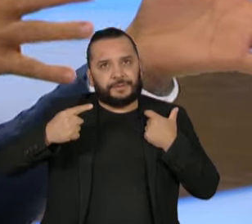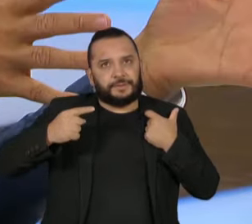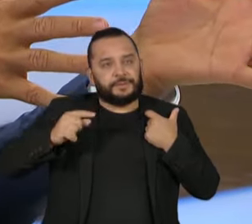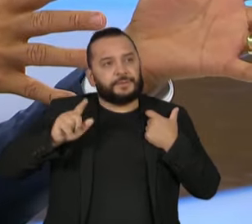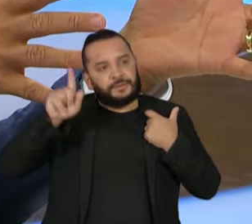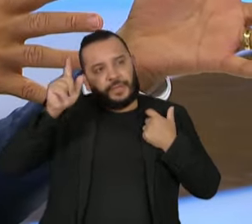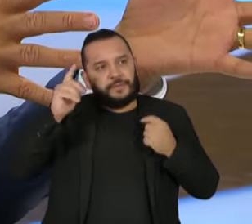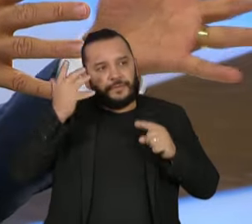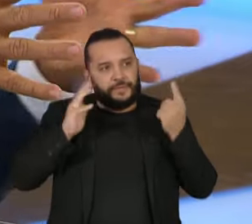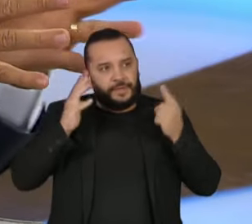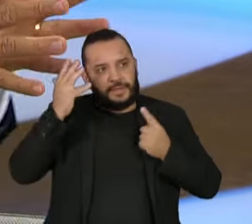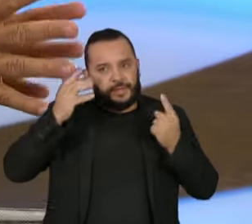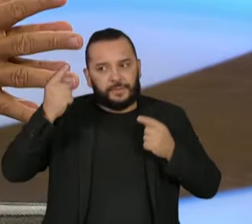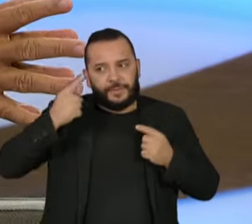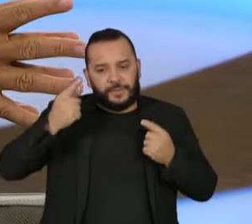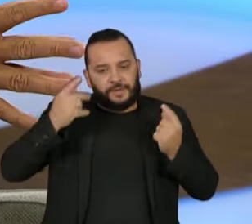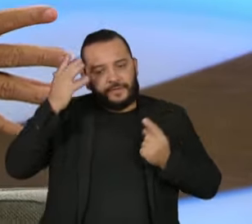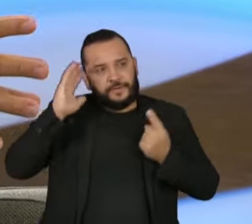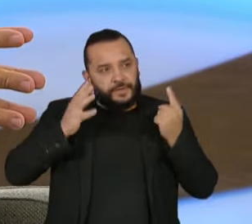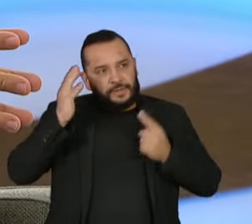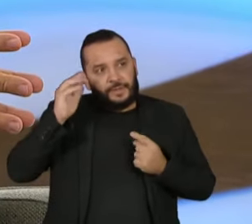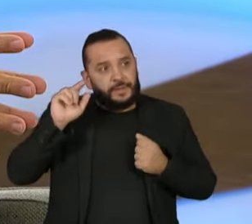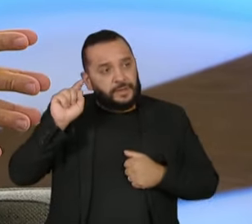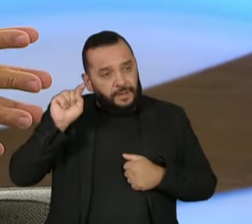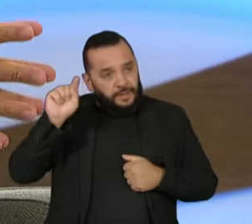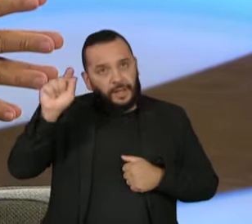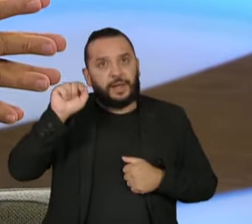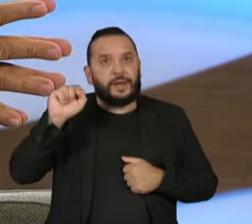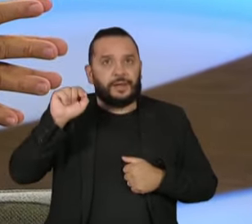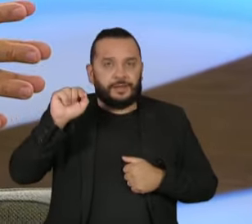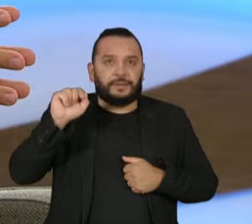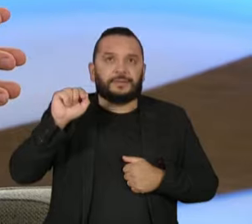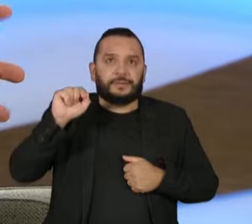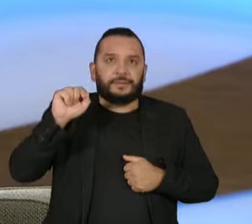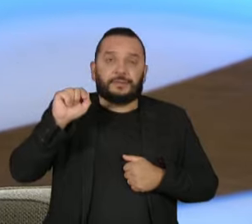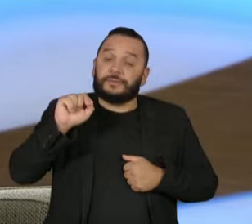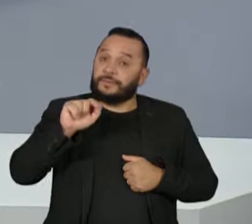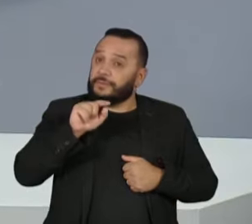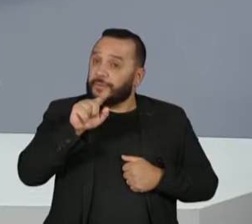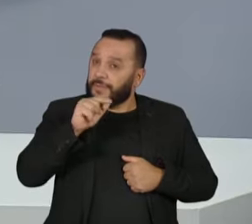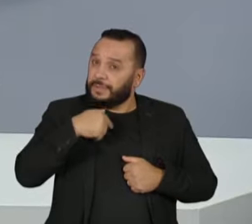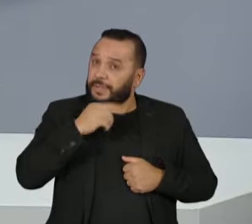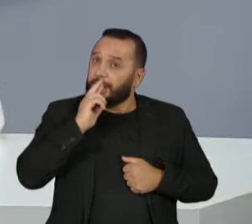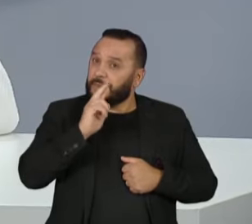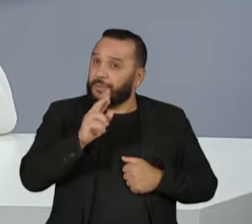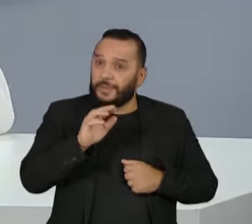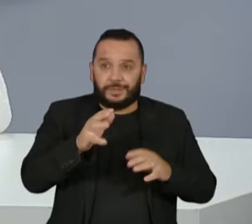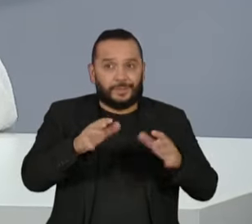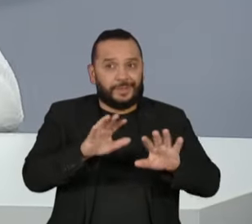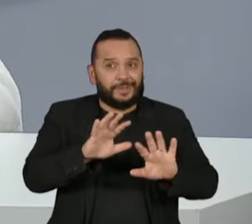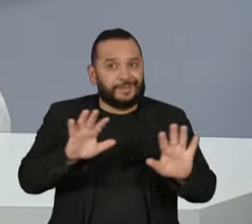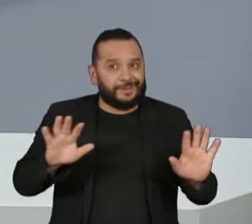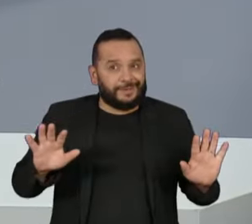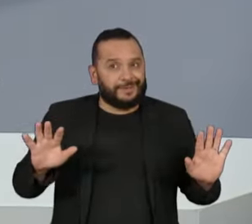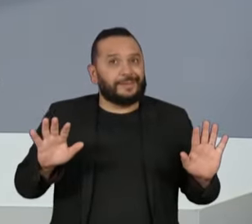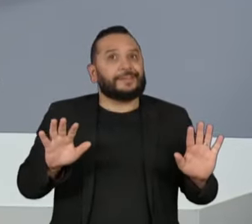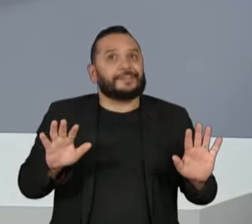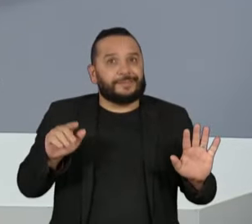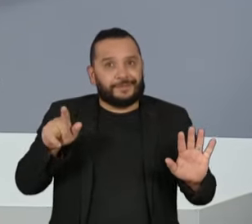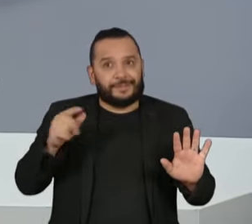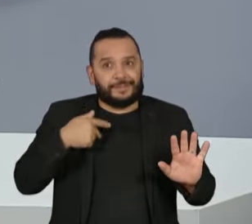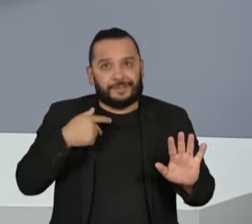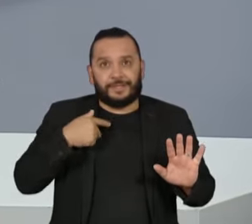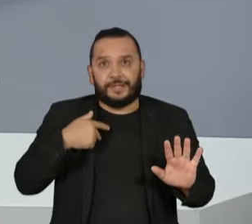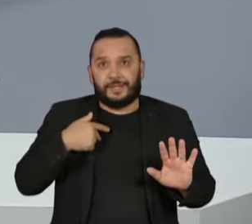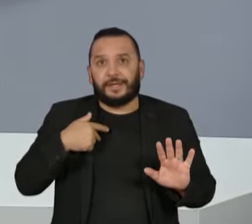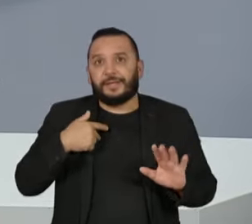lá que vai se tratar da eleição. O senhor está escapando minha pergunta. O senhor está escapando da minha pergunta. O